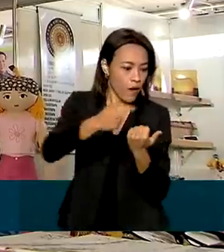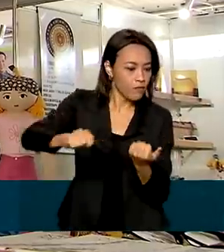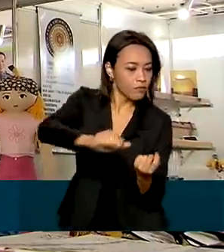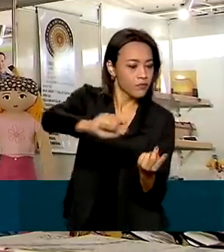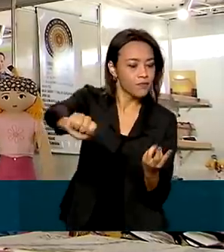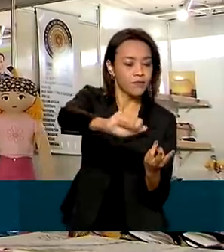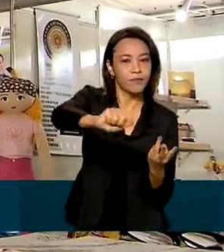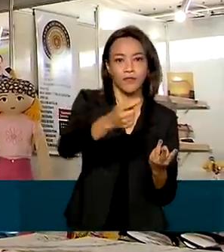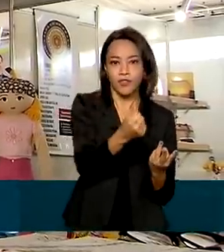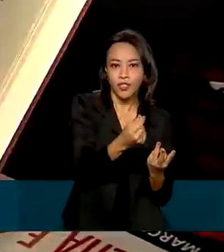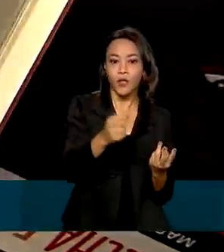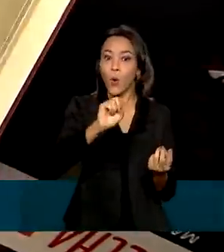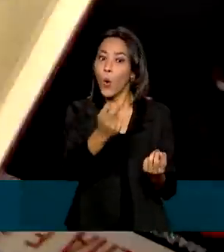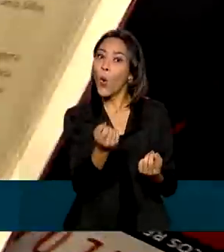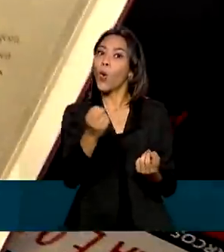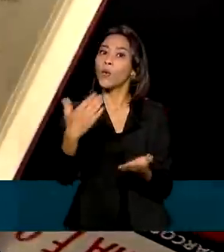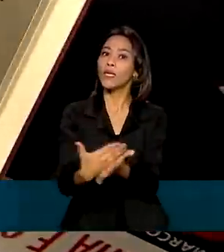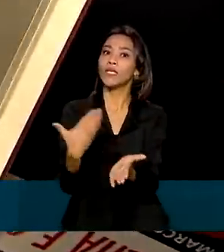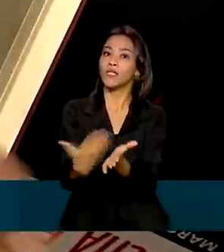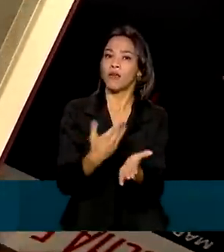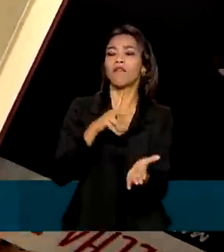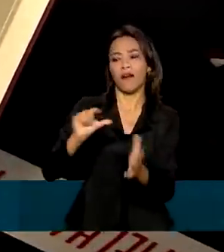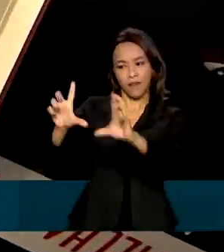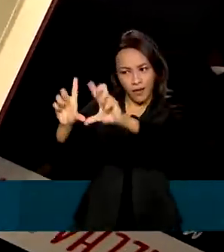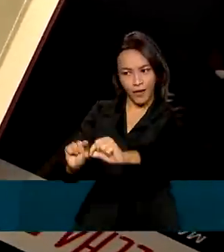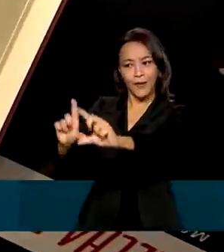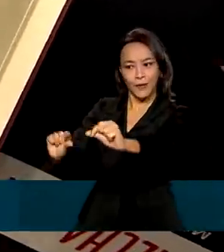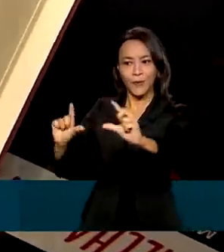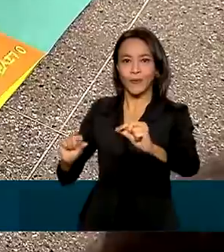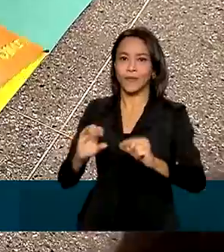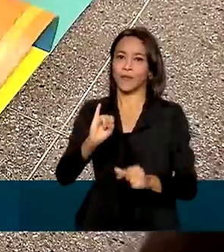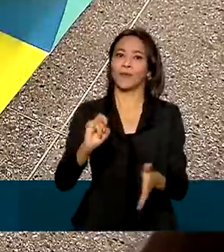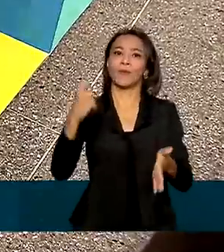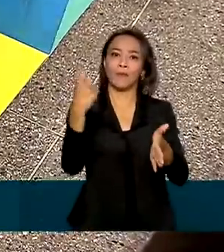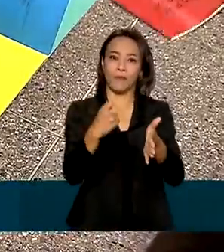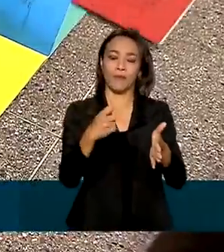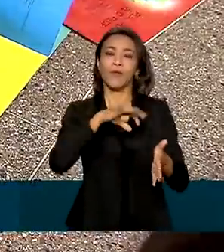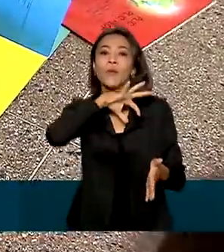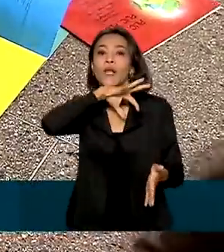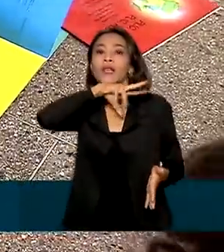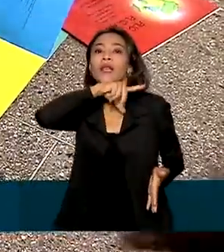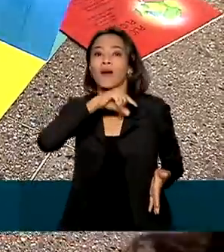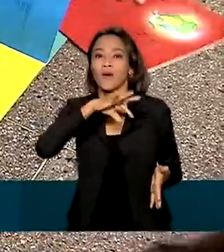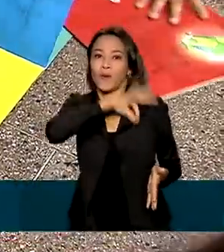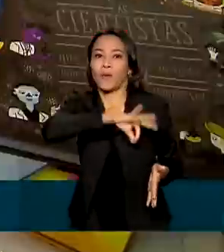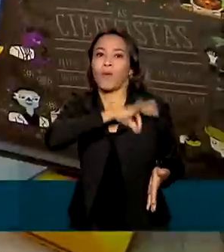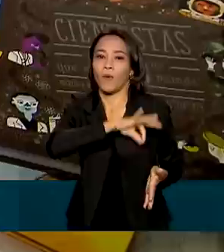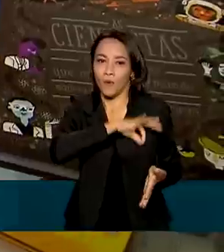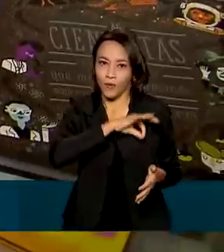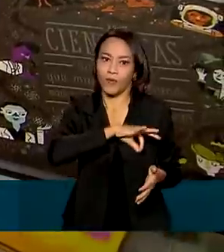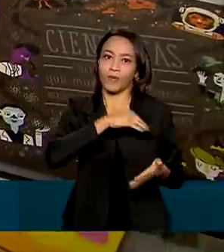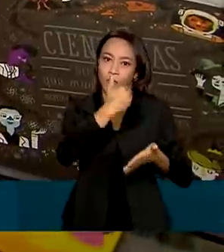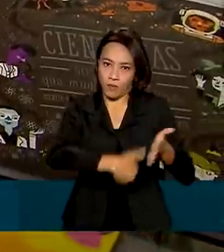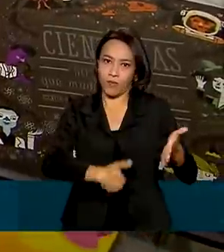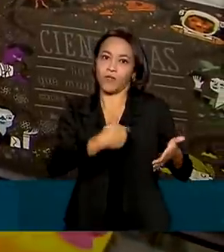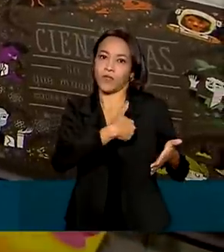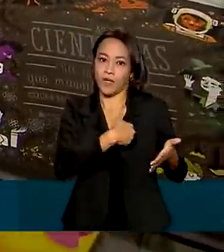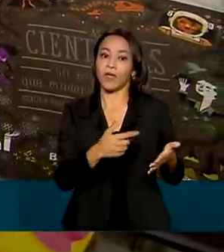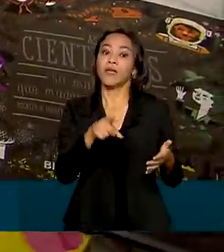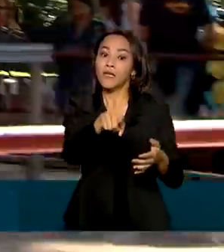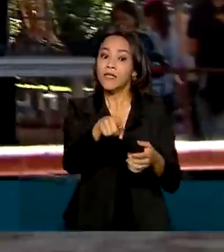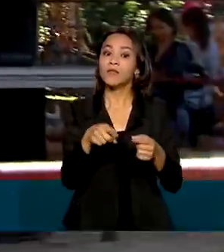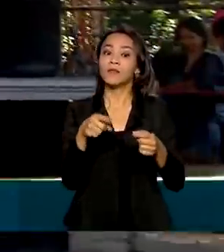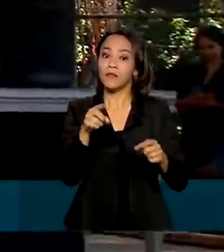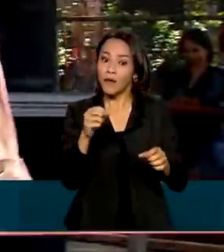lançamento de livros terão abatimento no imposto de renda. E os projetos patrocinados ganham um papel social